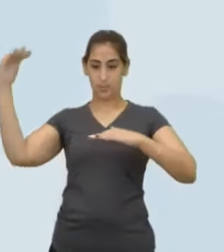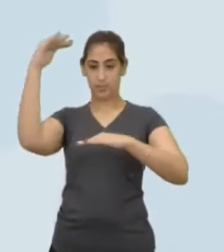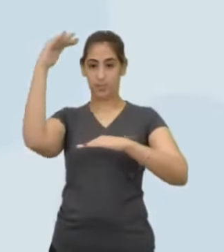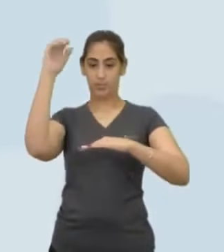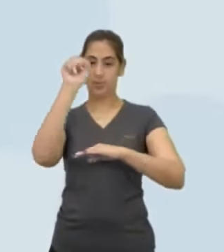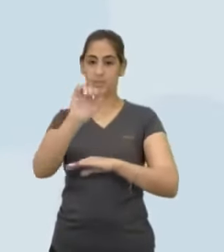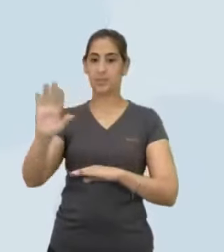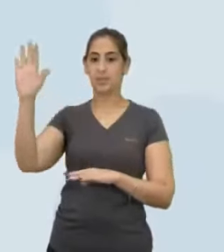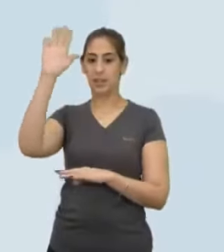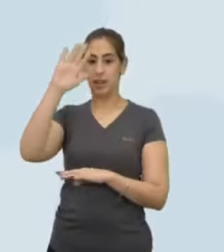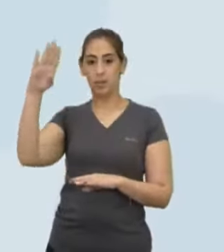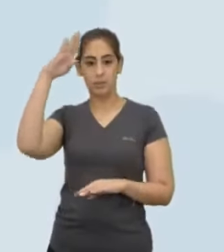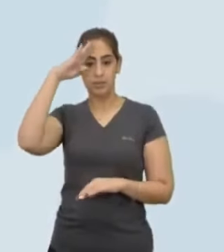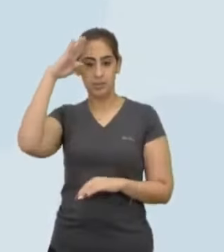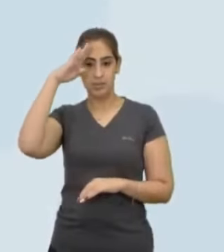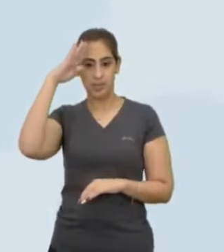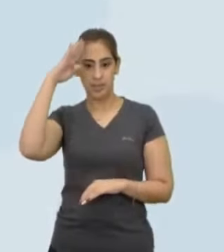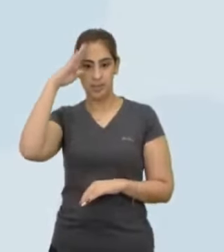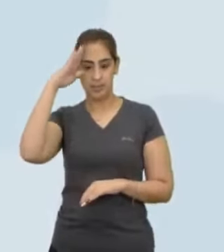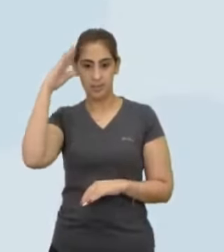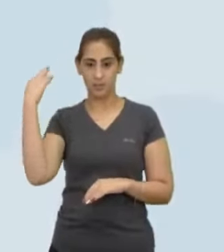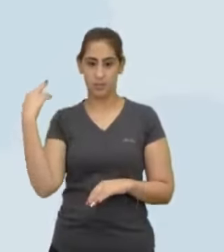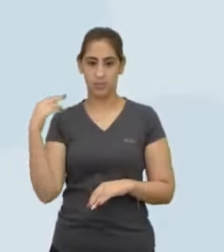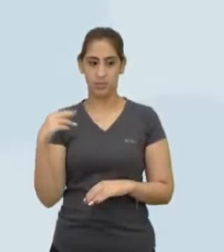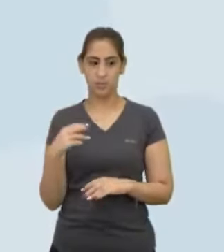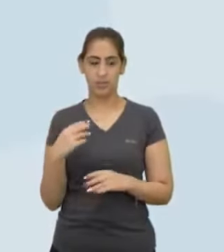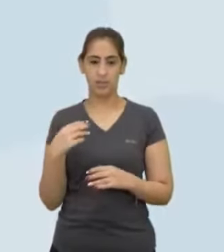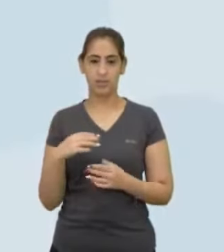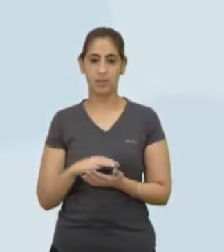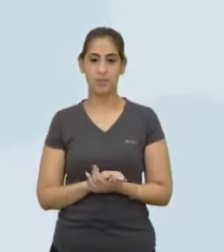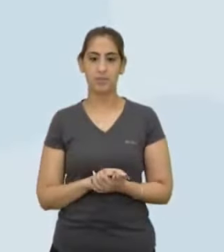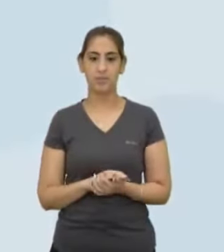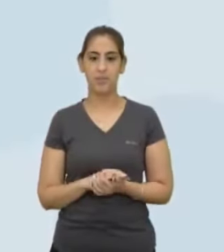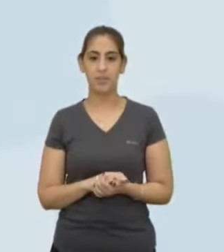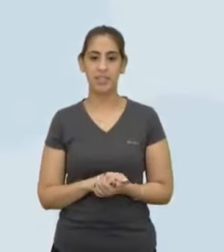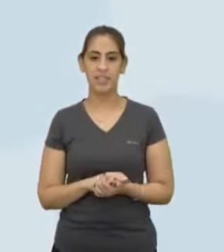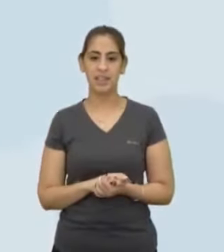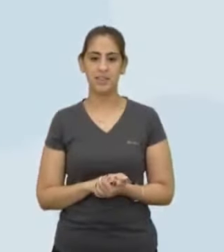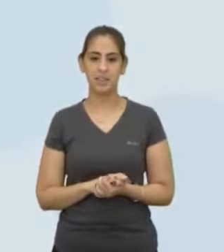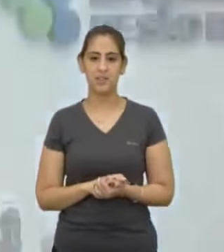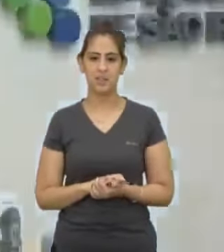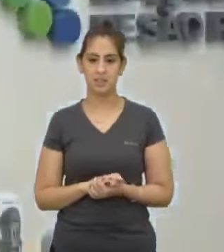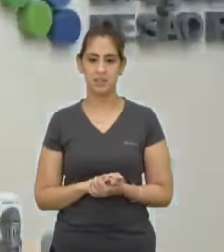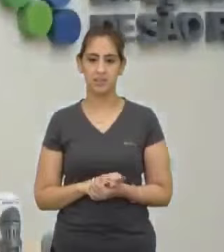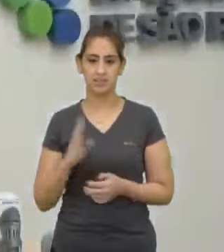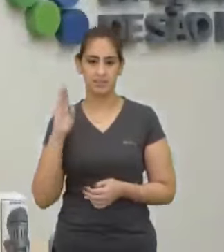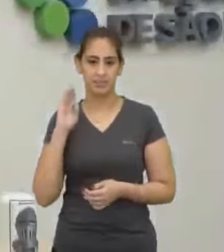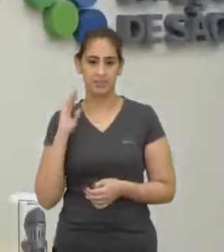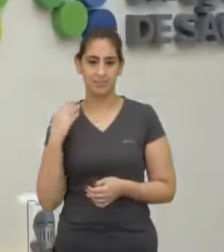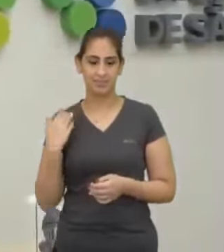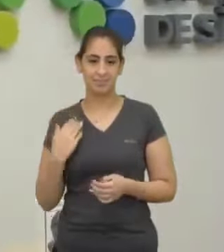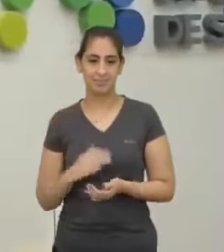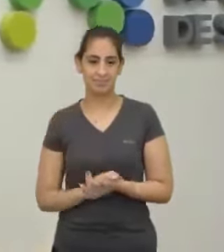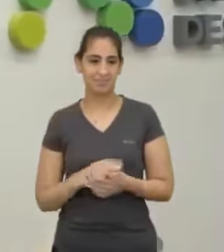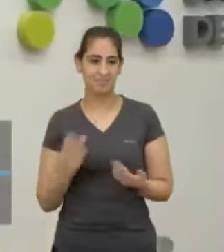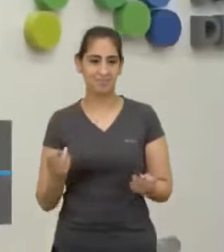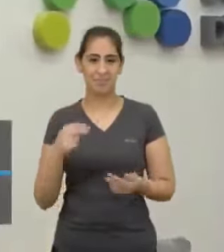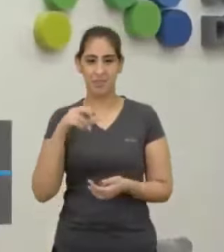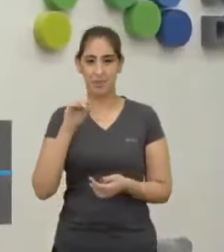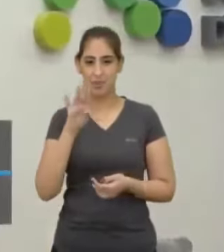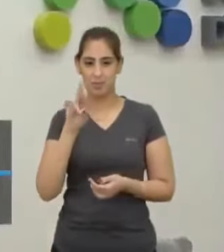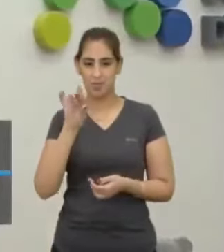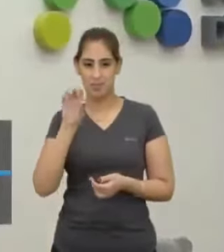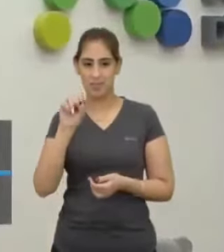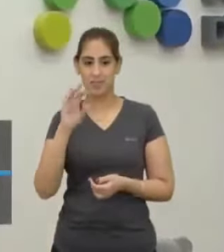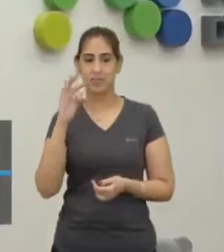Exércitos nacionais Mercenários Nobres e togados Volta aqui pra mim Vocês perceberam que agora